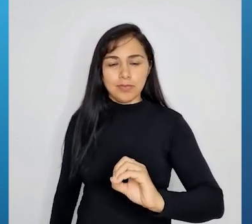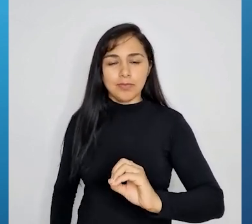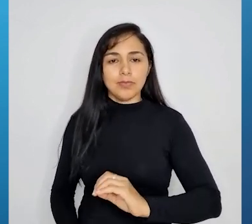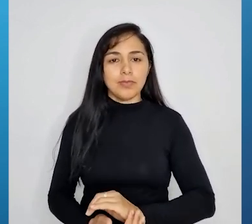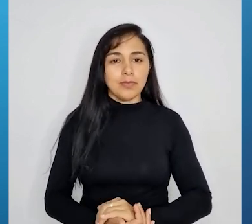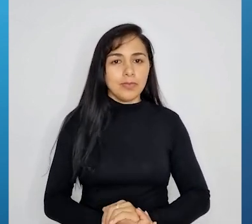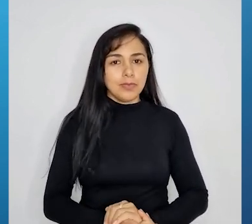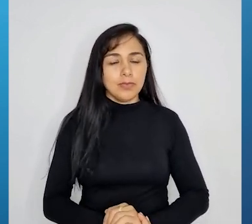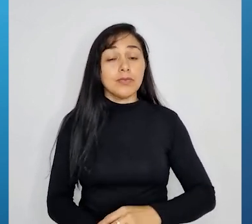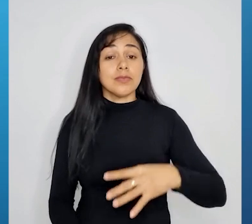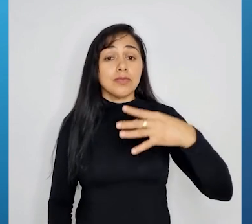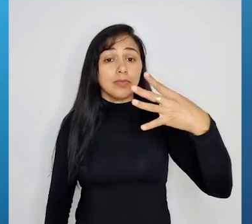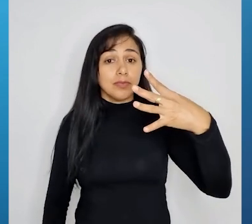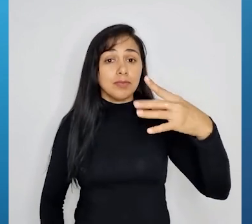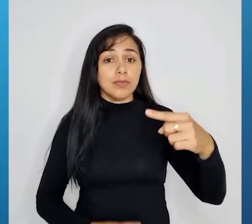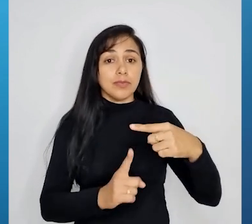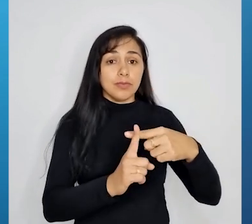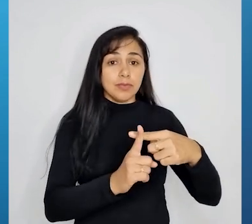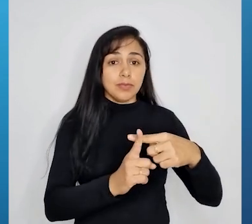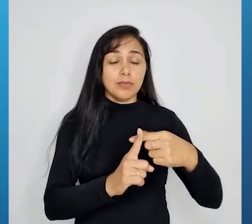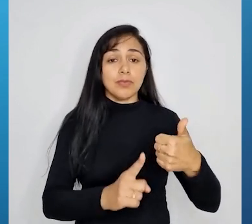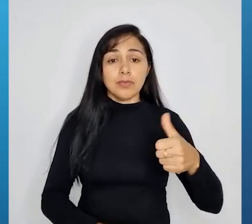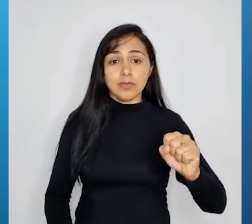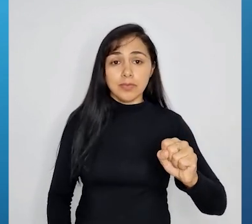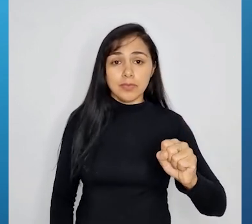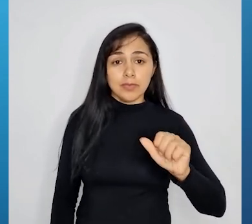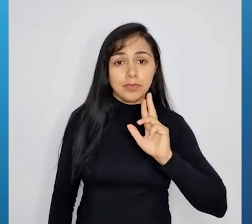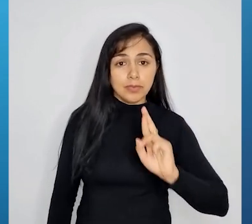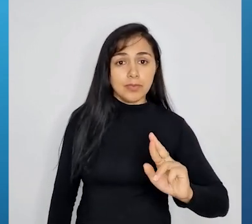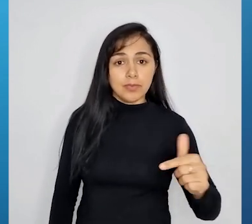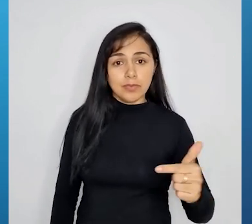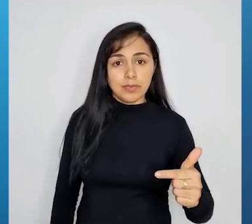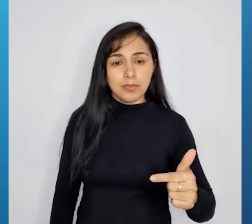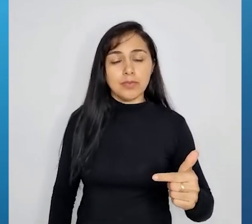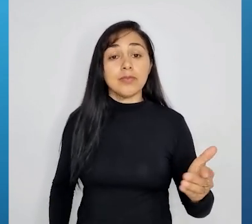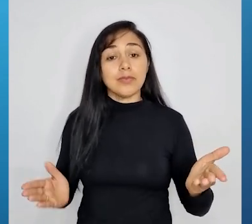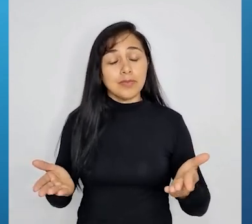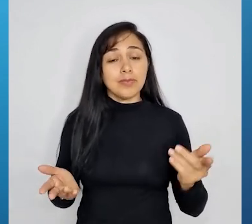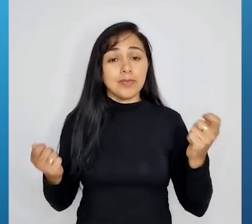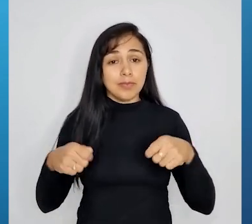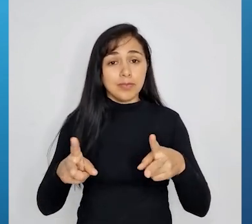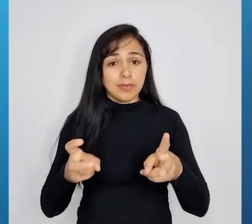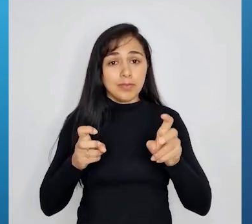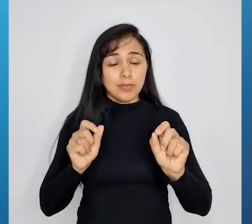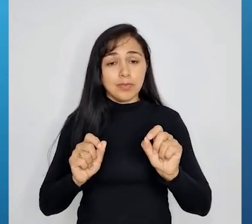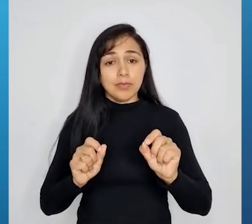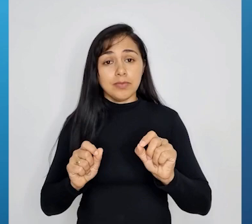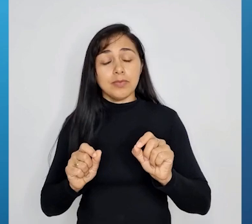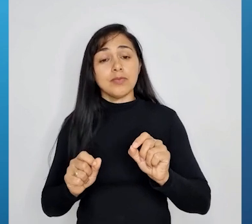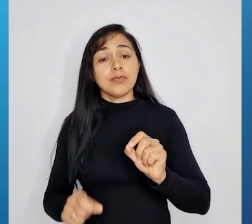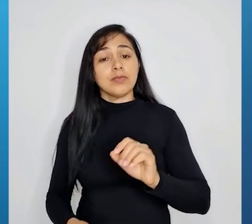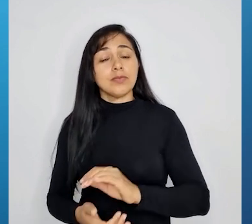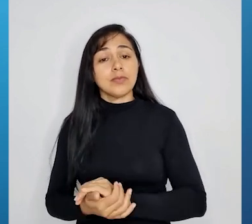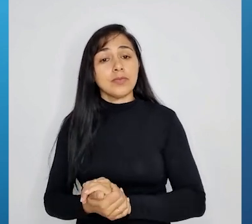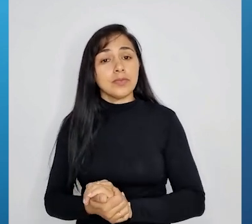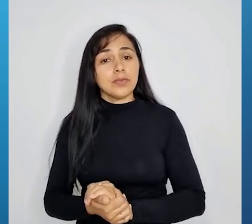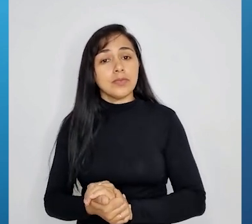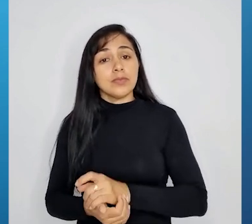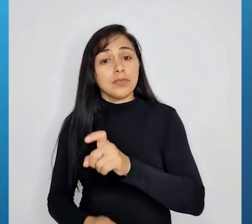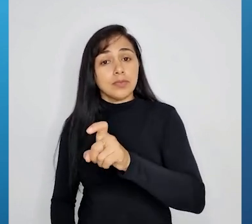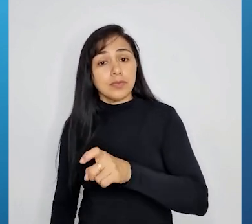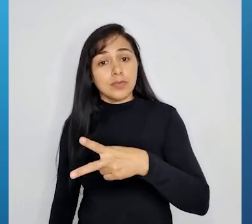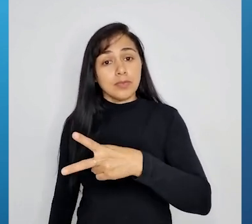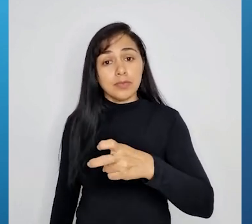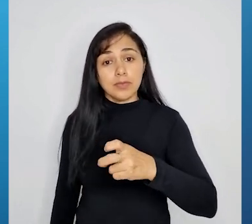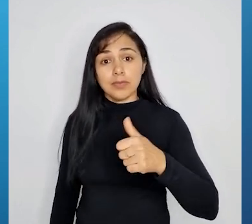22. Ora, fácil ver que x é igual a 1, já que 22 vezes 1 é igual a 22. Portanto,